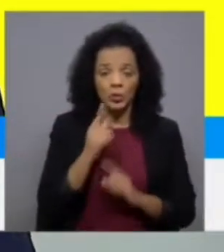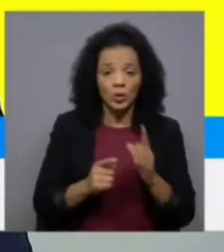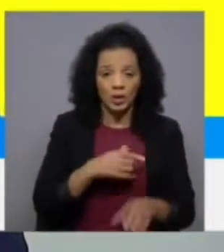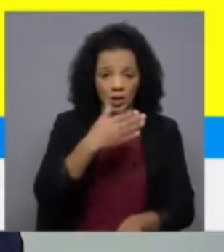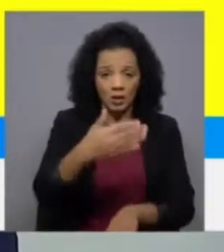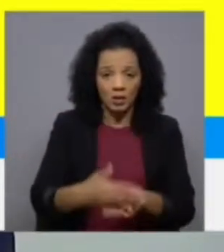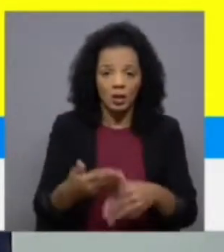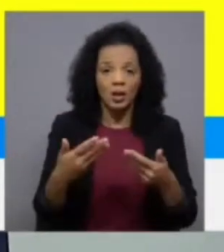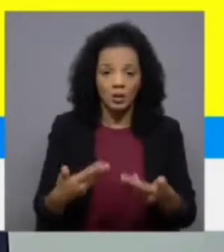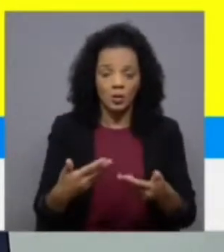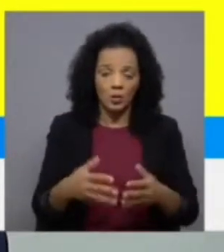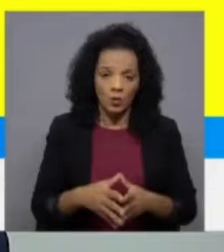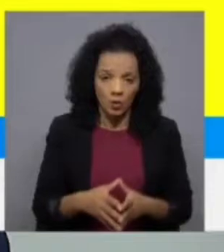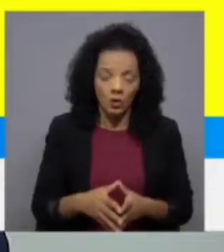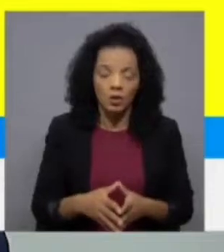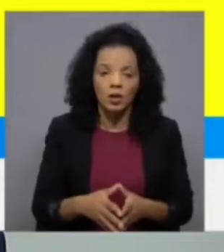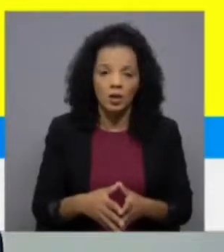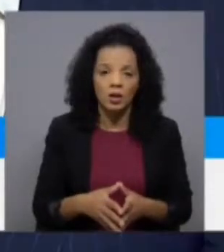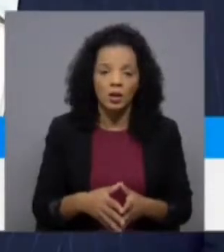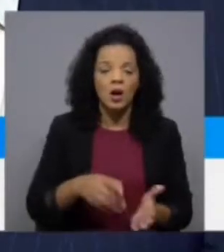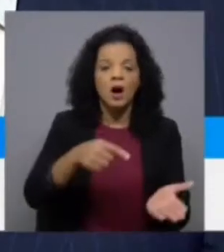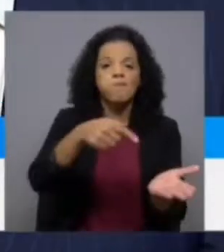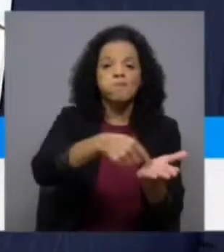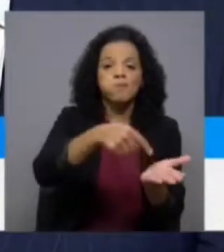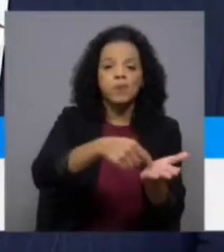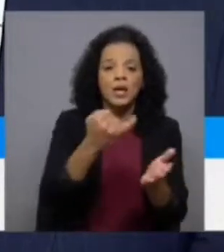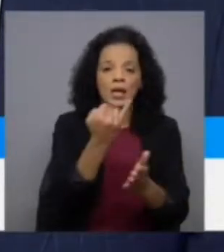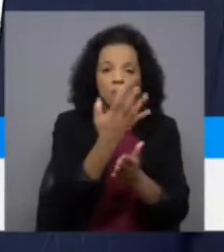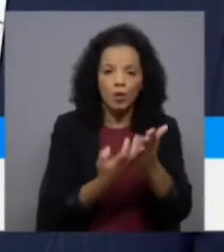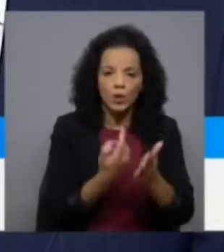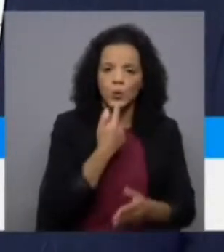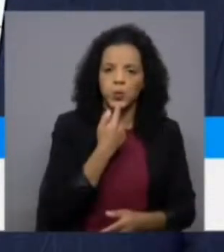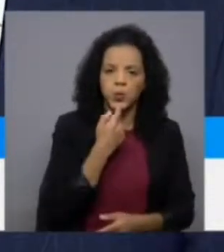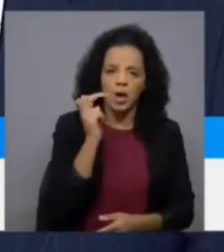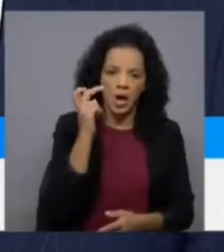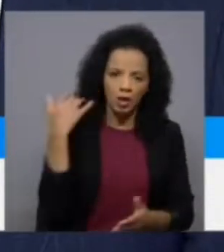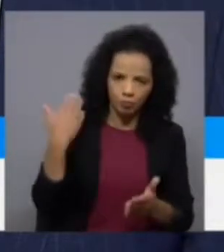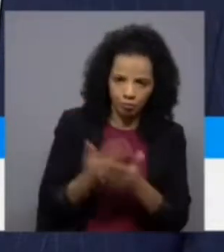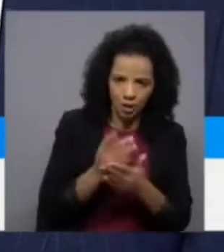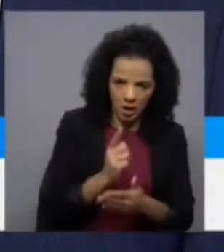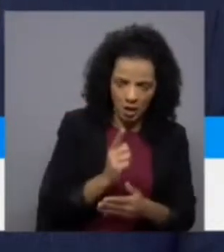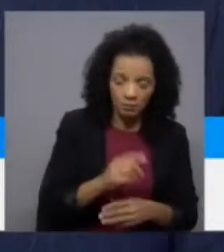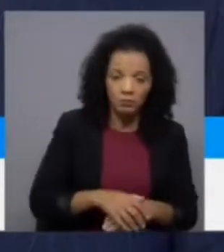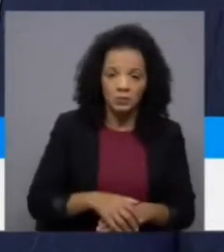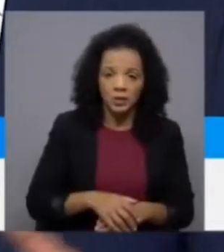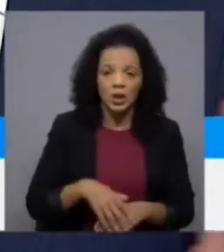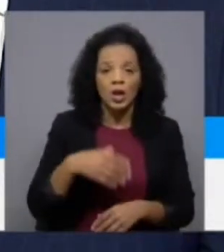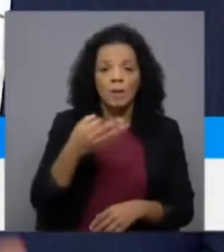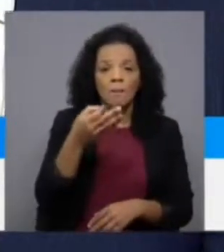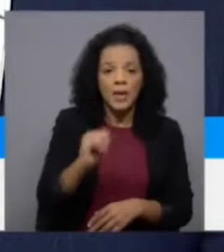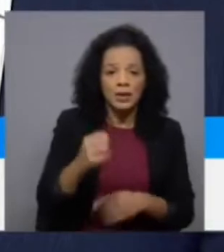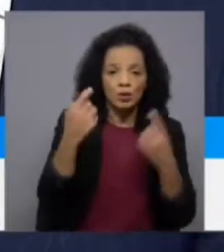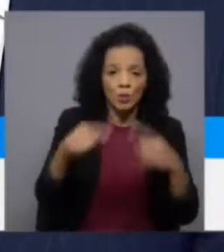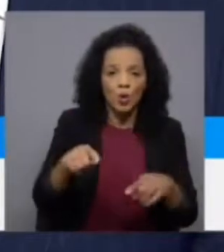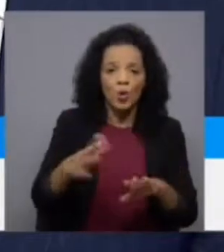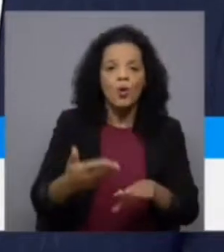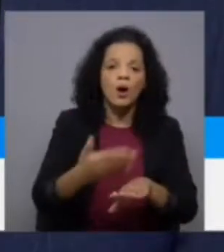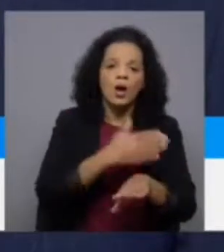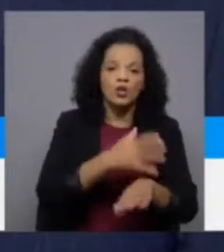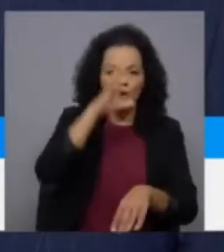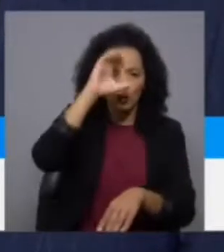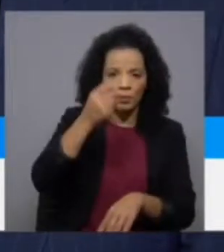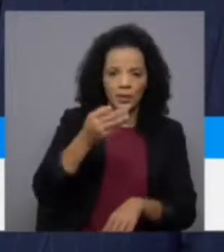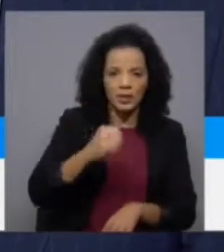até agora têm estado a ser cobrados impostos a mais nos últimos governos? Exatamente, o que tem acontecido até Só no PS ou também nos governos PSD?